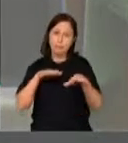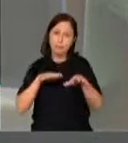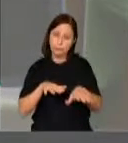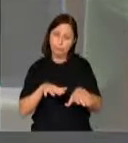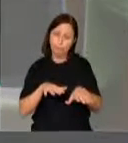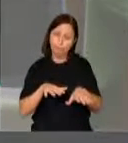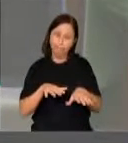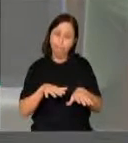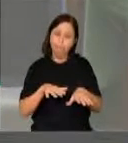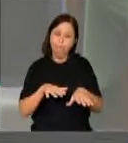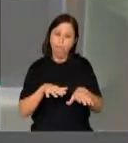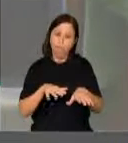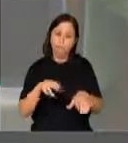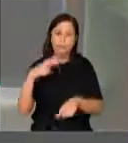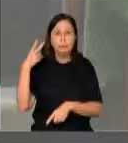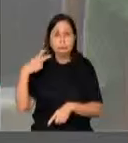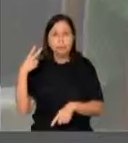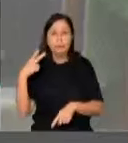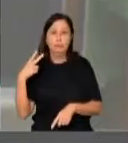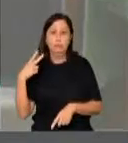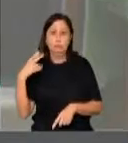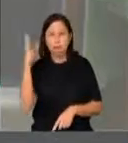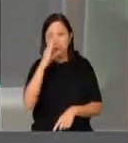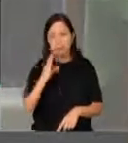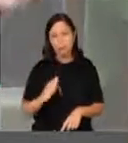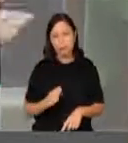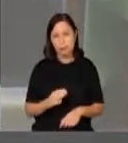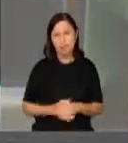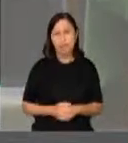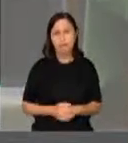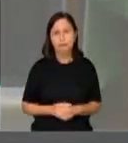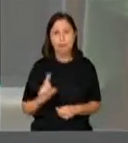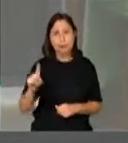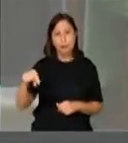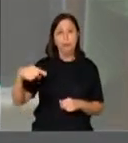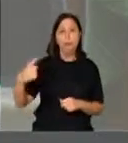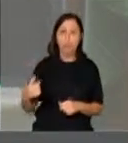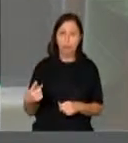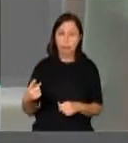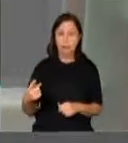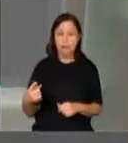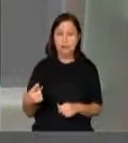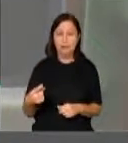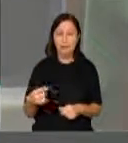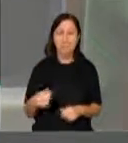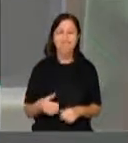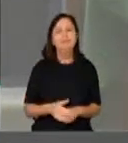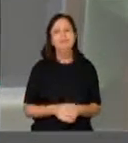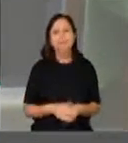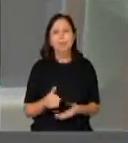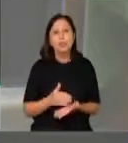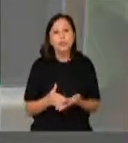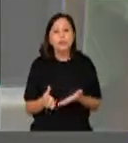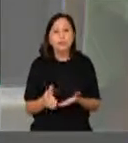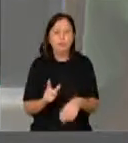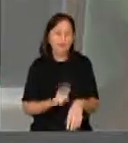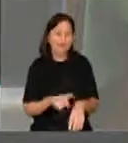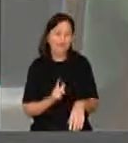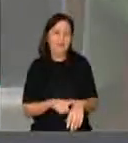deixo, como sempre, minha querida Giovânia, 30 segundos para o próximo orador. Muito obrigado, fiquem todos com Deus e vamos trabalhar.